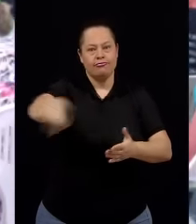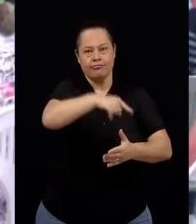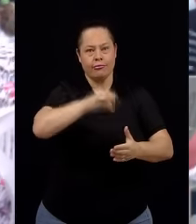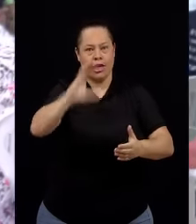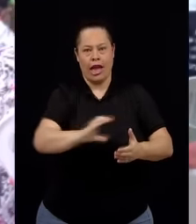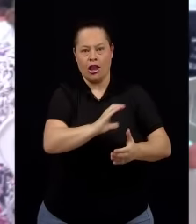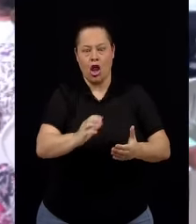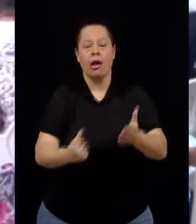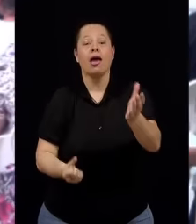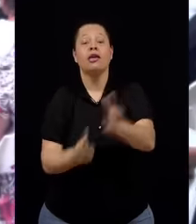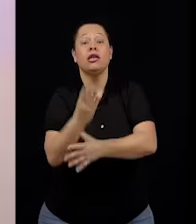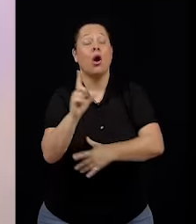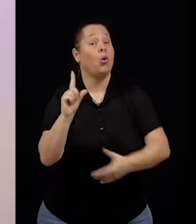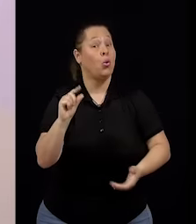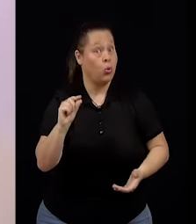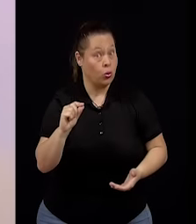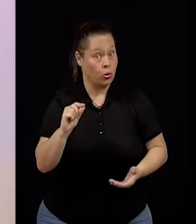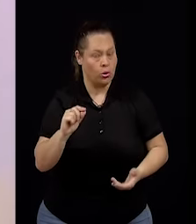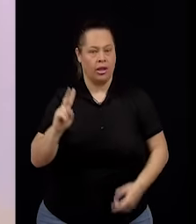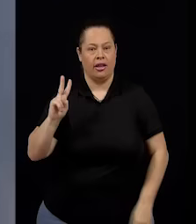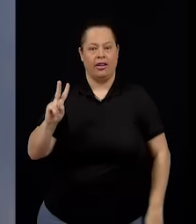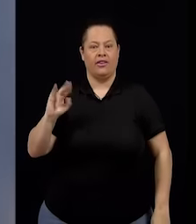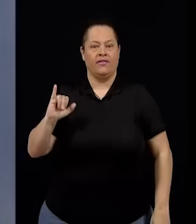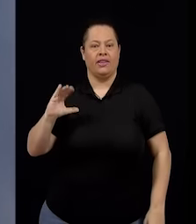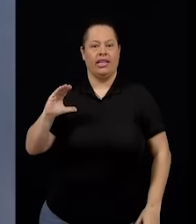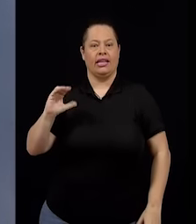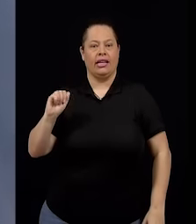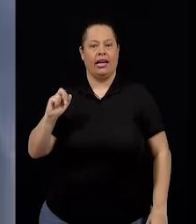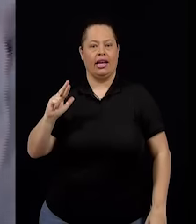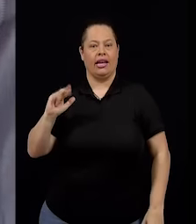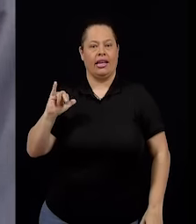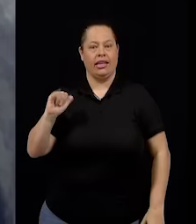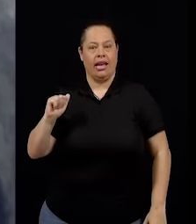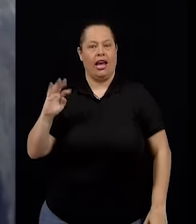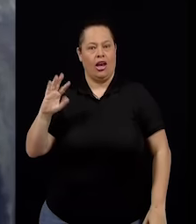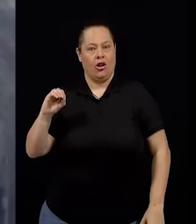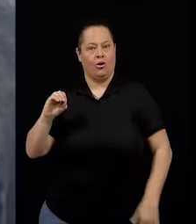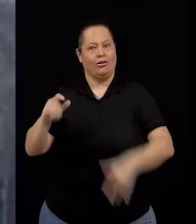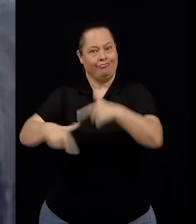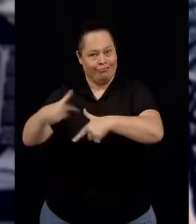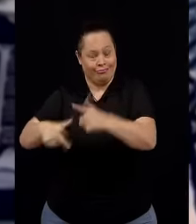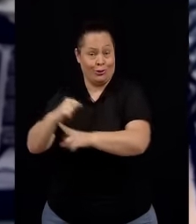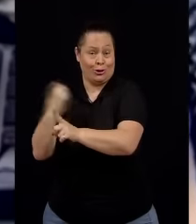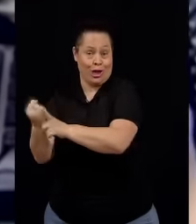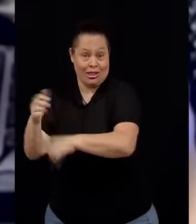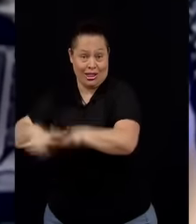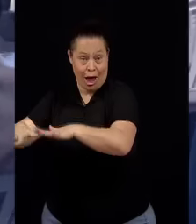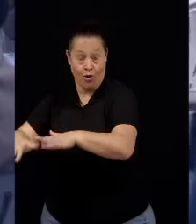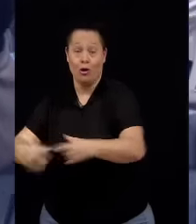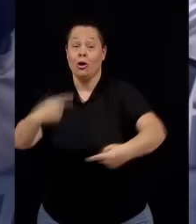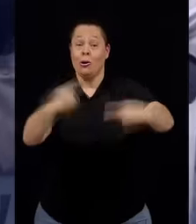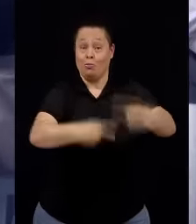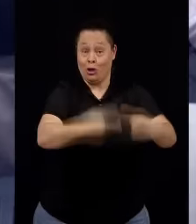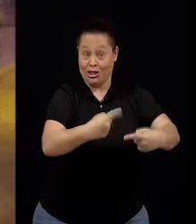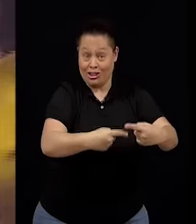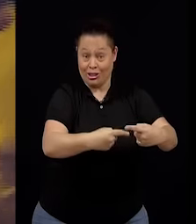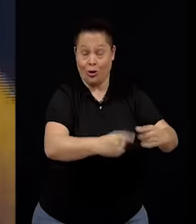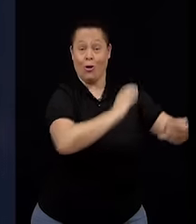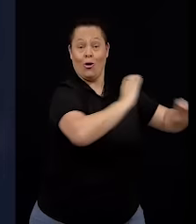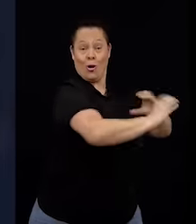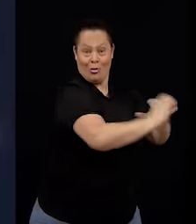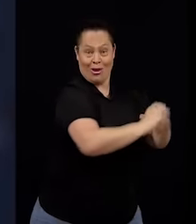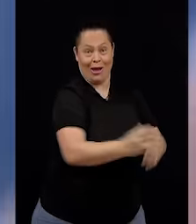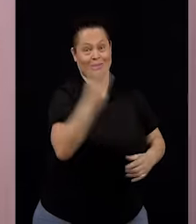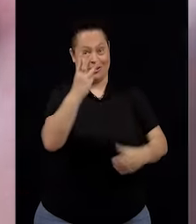os vicariatos para a ação pastoral, para a ação social e política e para a comunicação e cultura. Com isso,